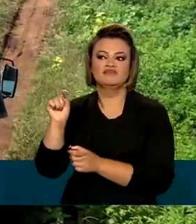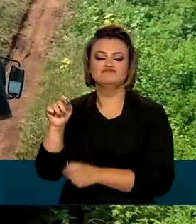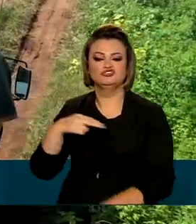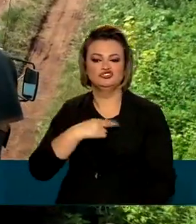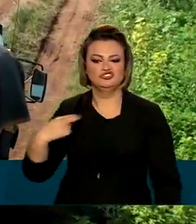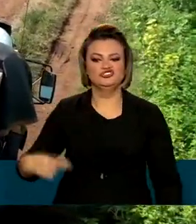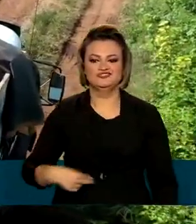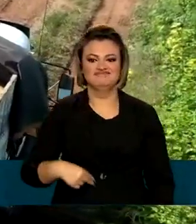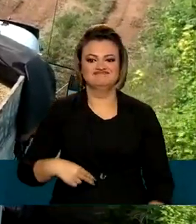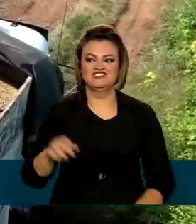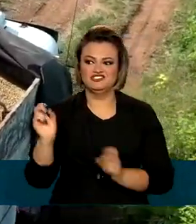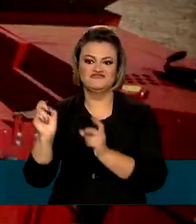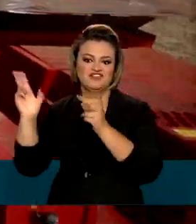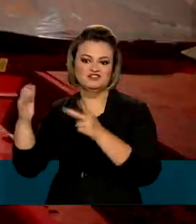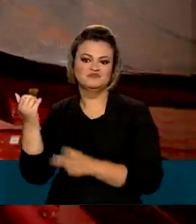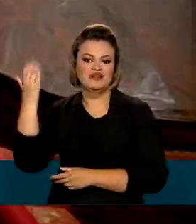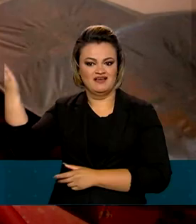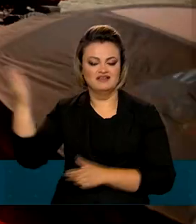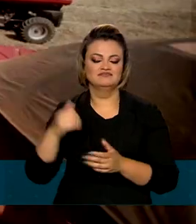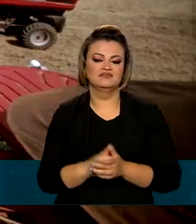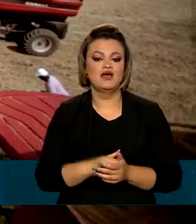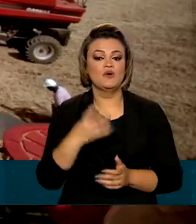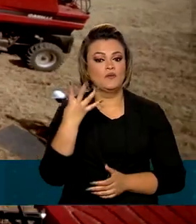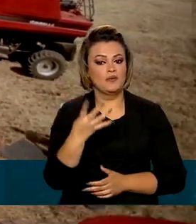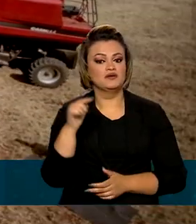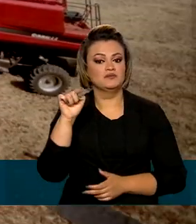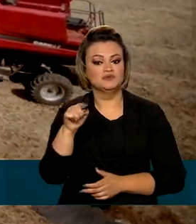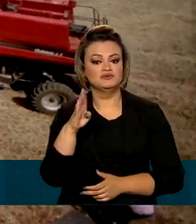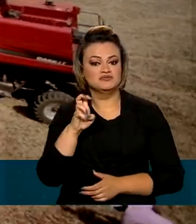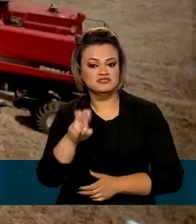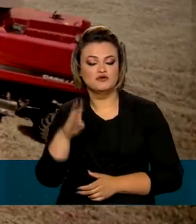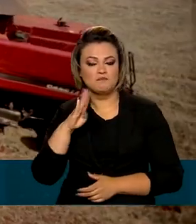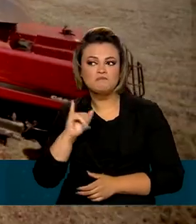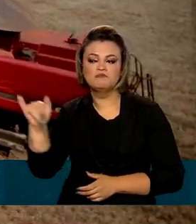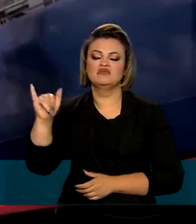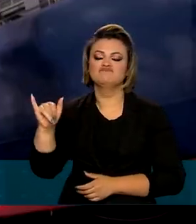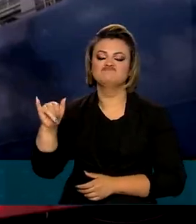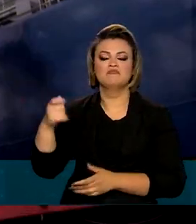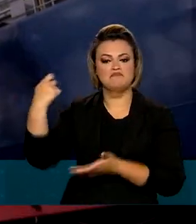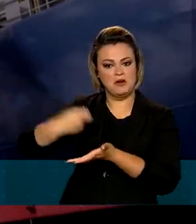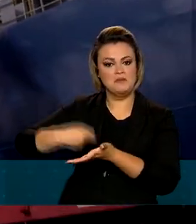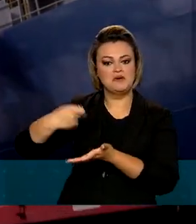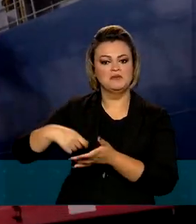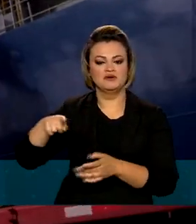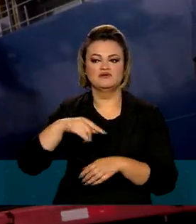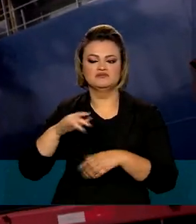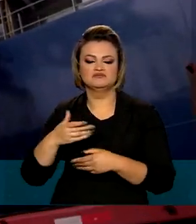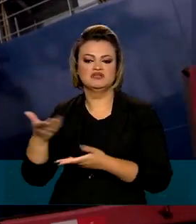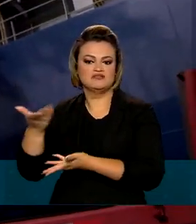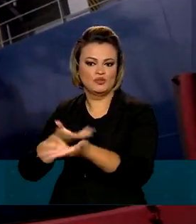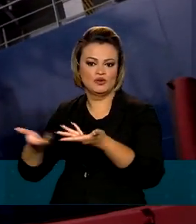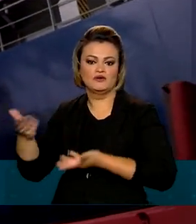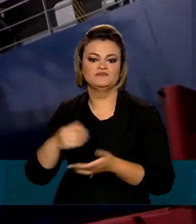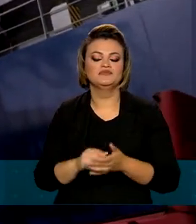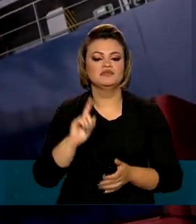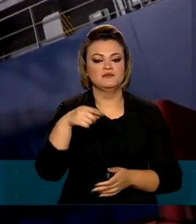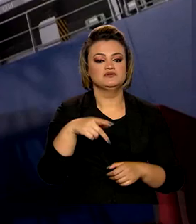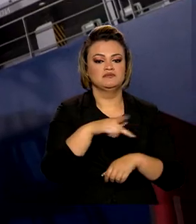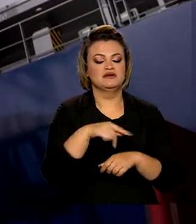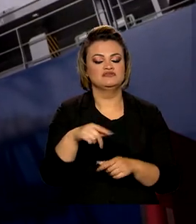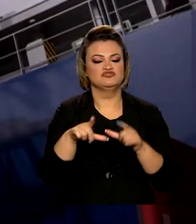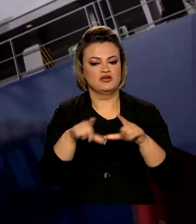comercial do agronegócio brasileiro com 4,5 bilhões de dólares em exportações. Em seguida, vem o Irã,